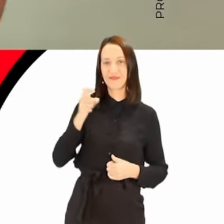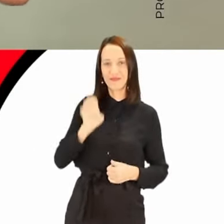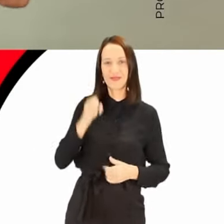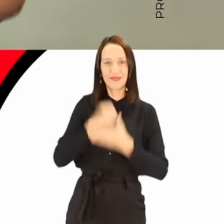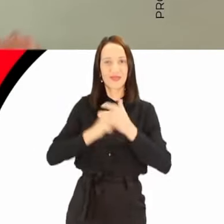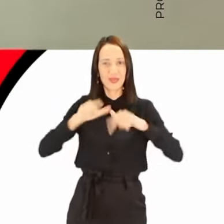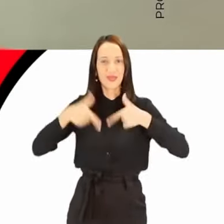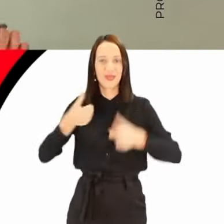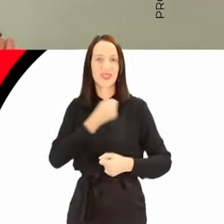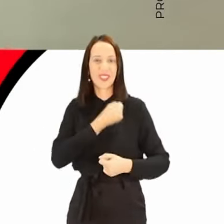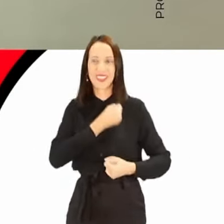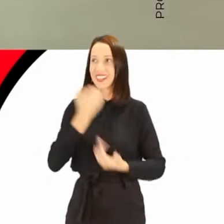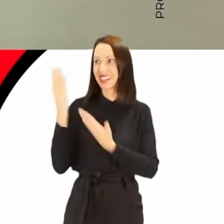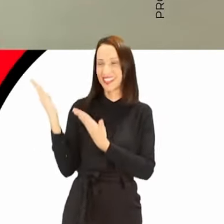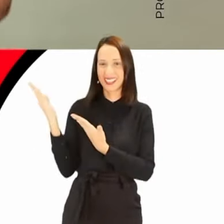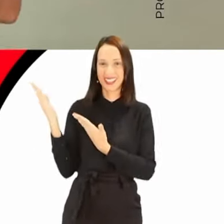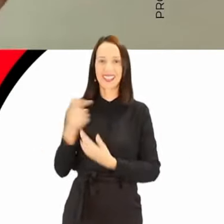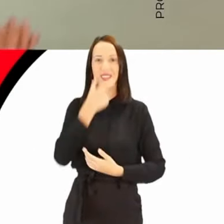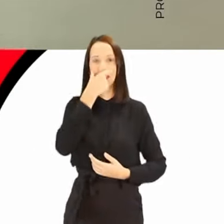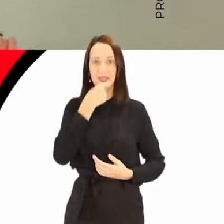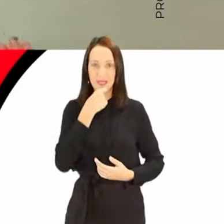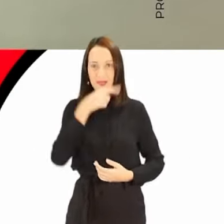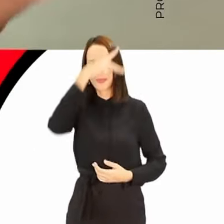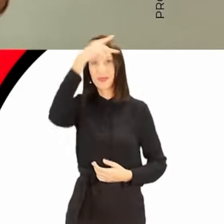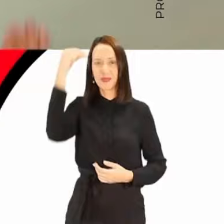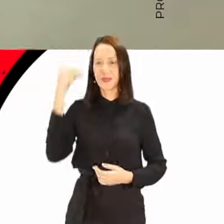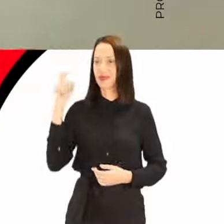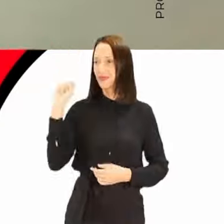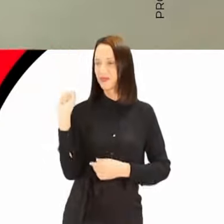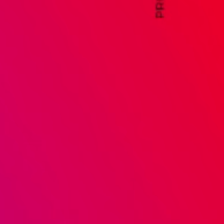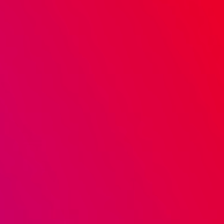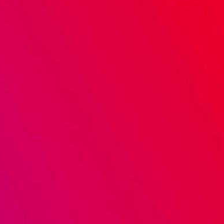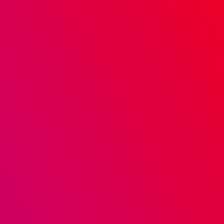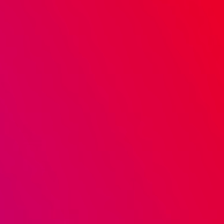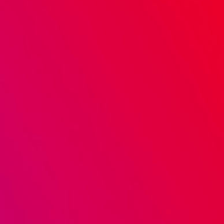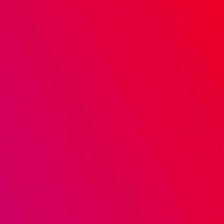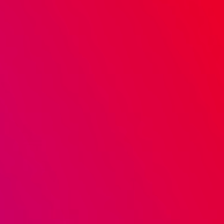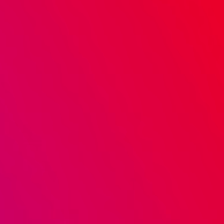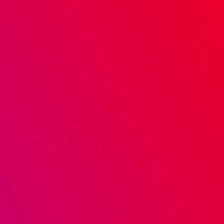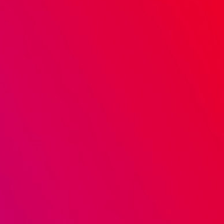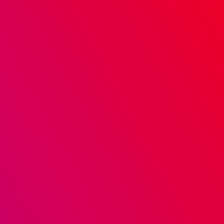luta, vote 50 mil Carol Iara, com bolos prefeito e Marta Vila.